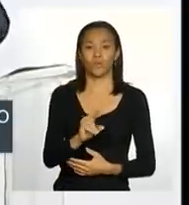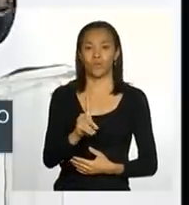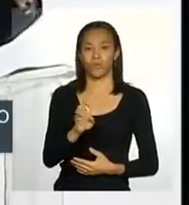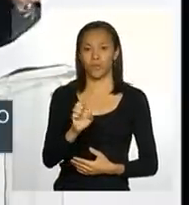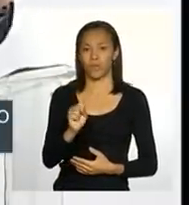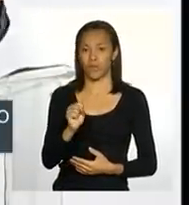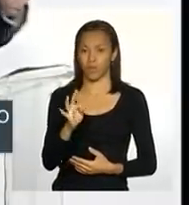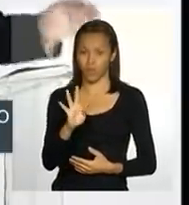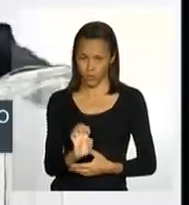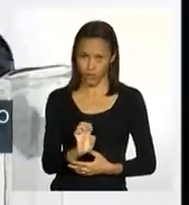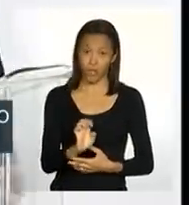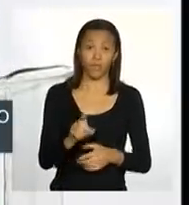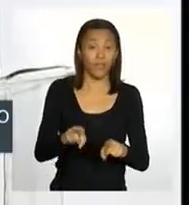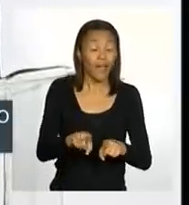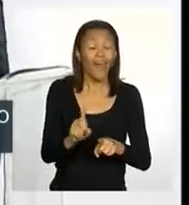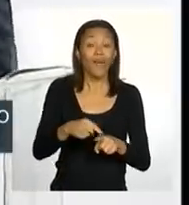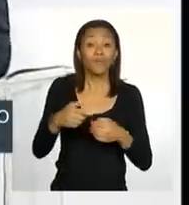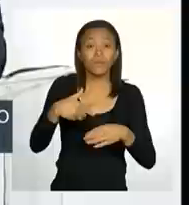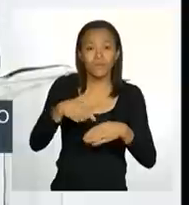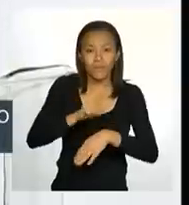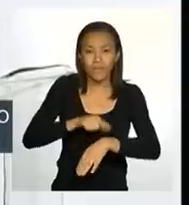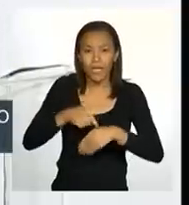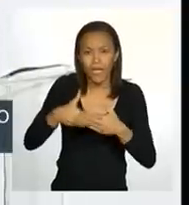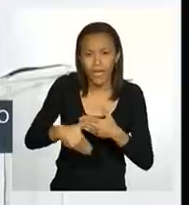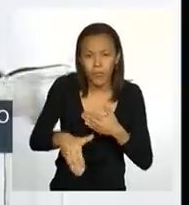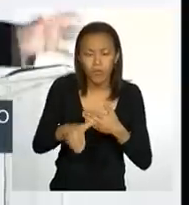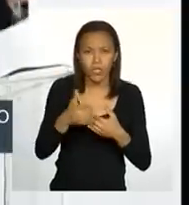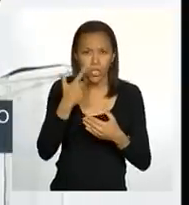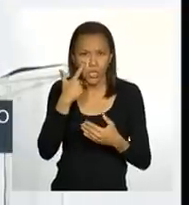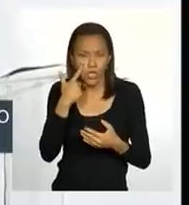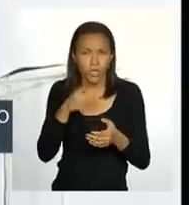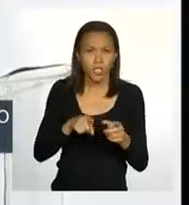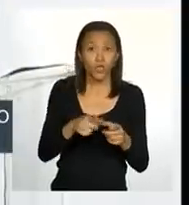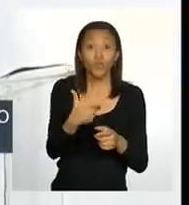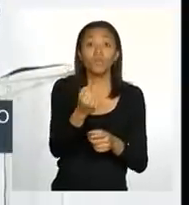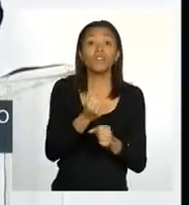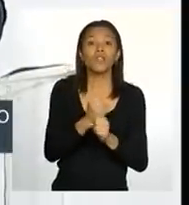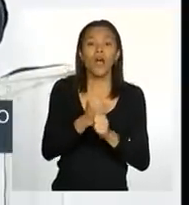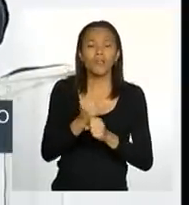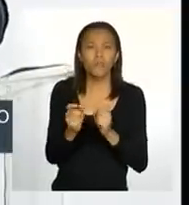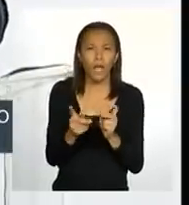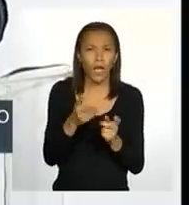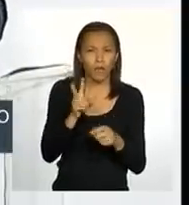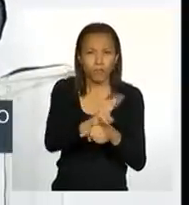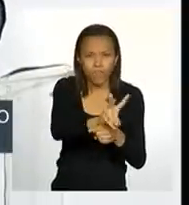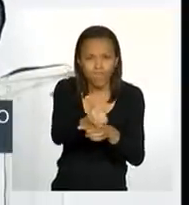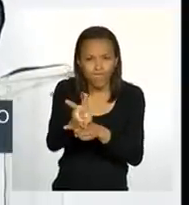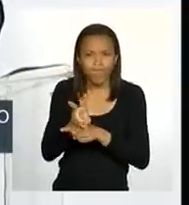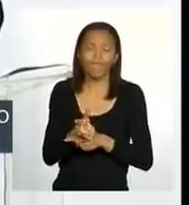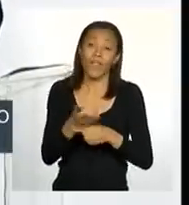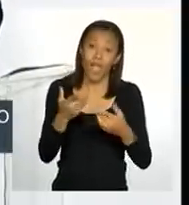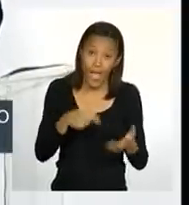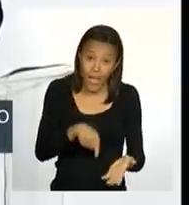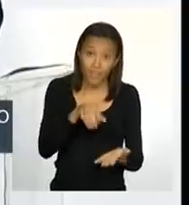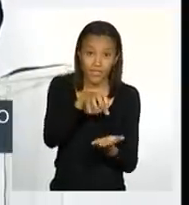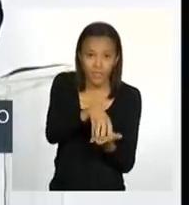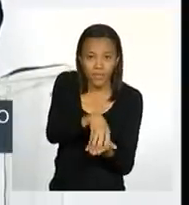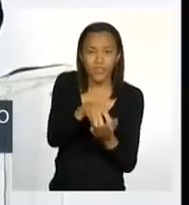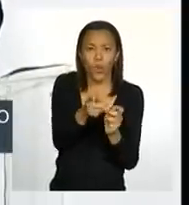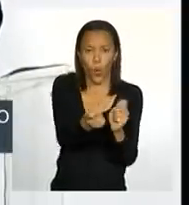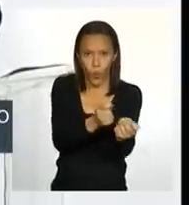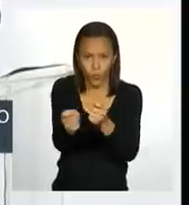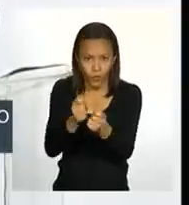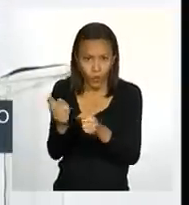um período de observação dos últimos 20 anos. Portanto, nós acreditamos que, com esse tipo de monitoramento, nós